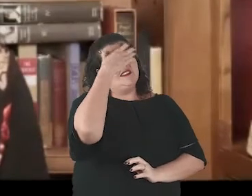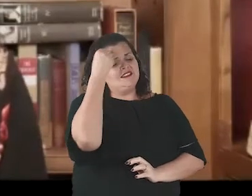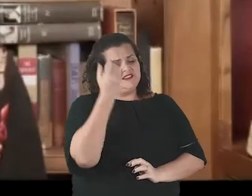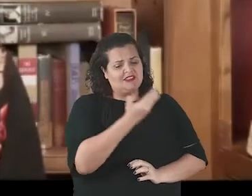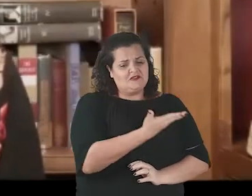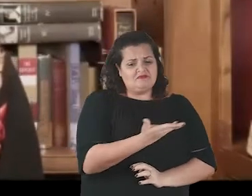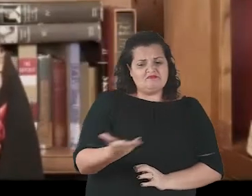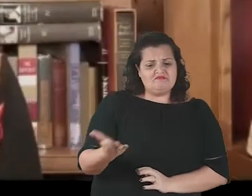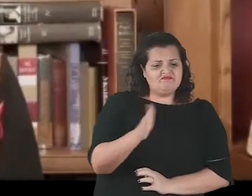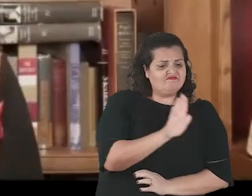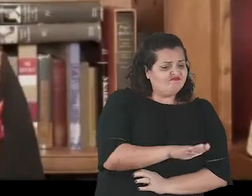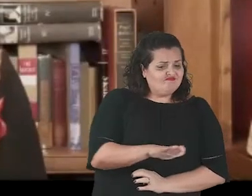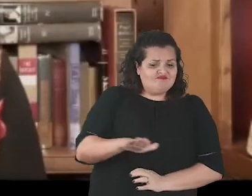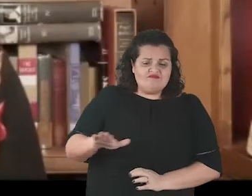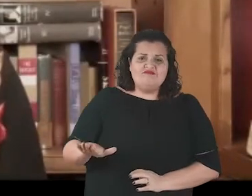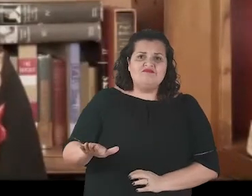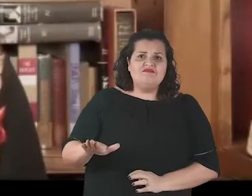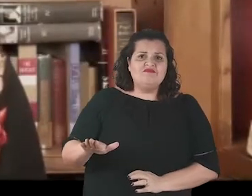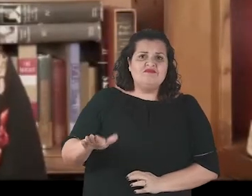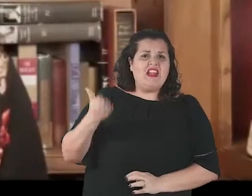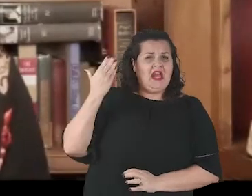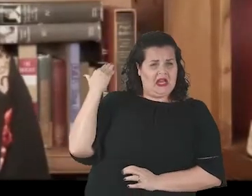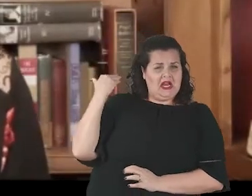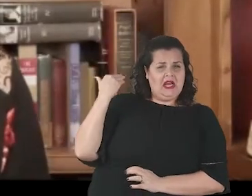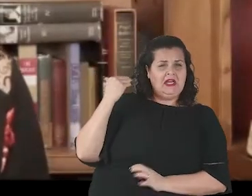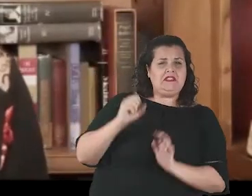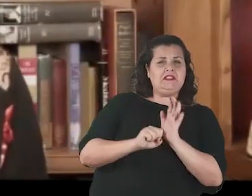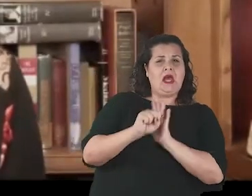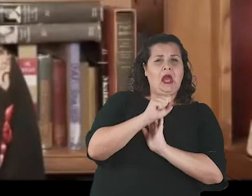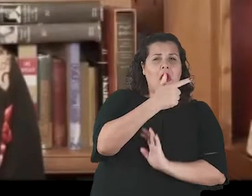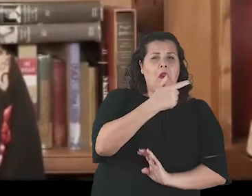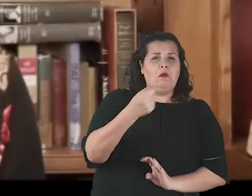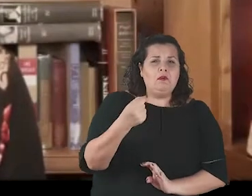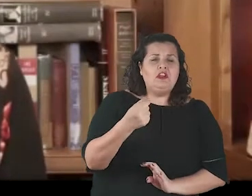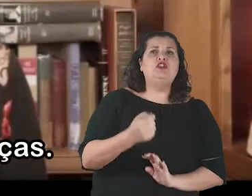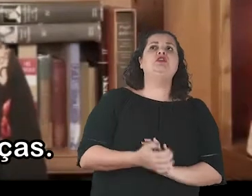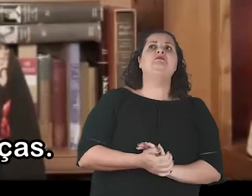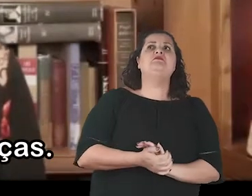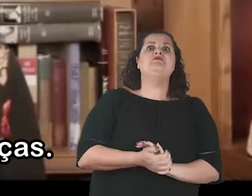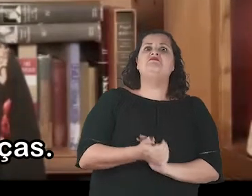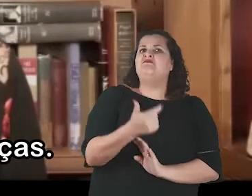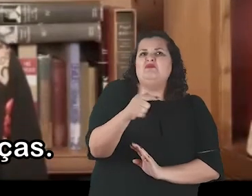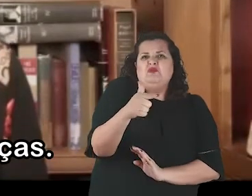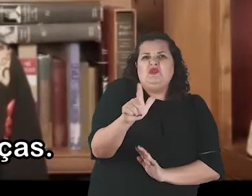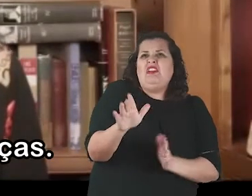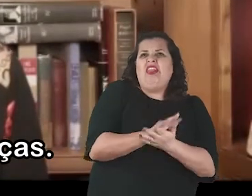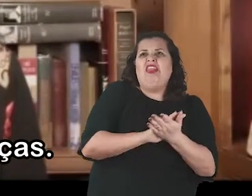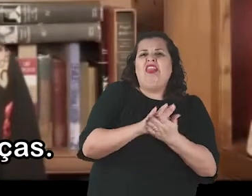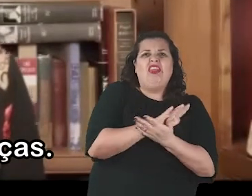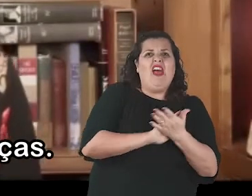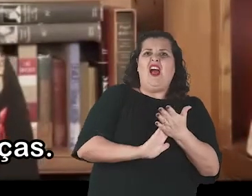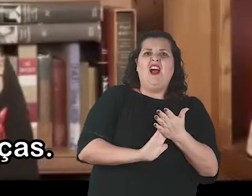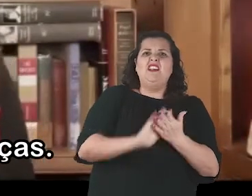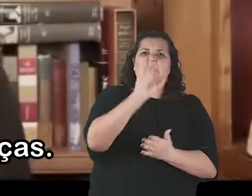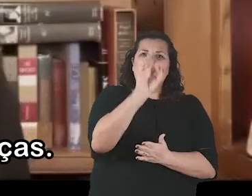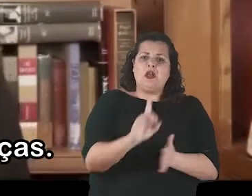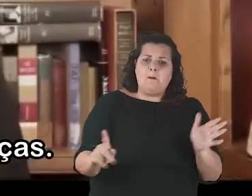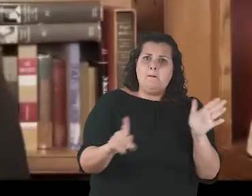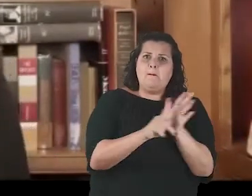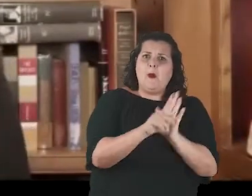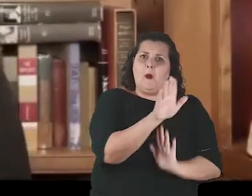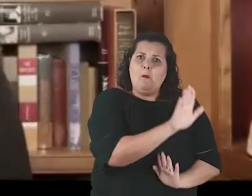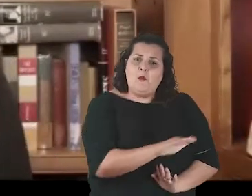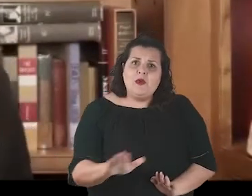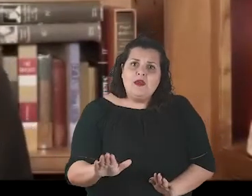ainda, nós nos esquecemos das nossas crianças. Antes do século XX, as constituições nacionais não